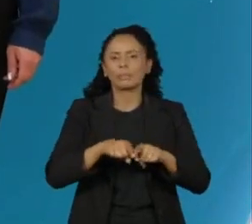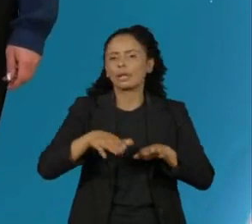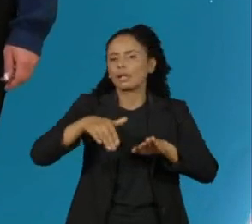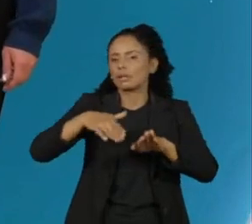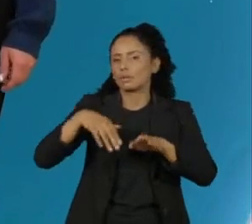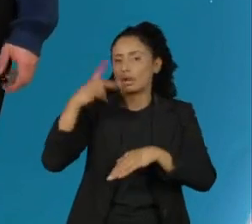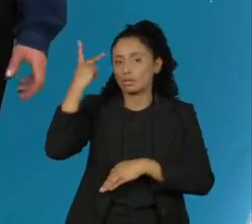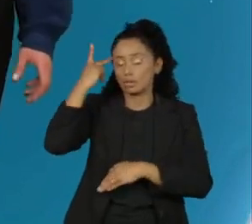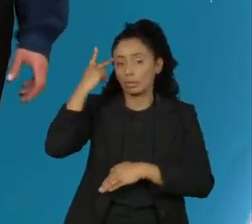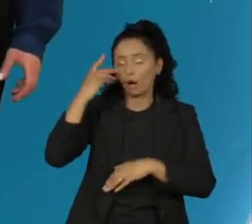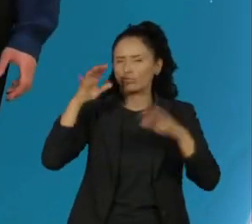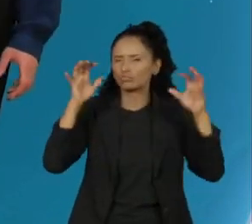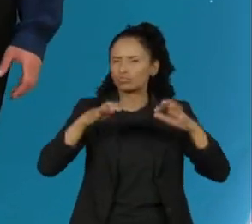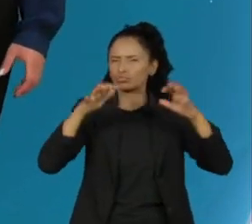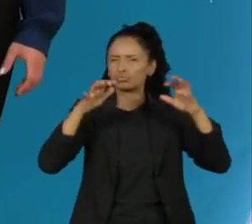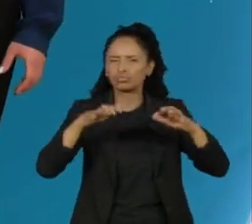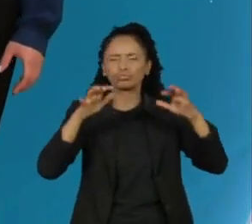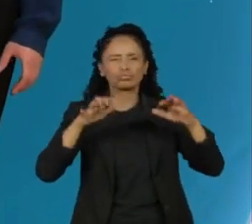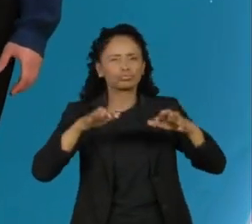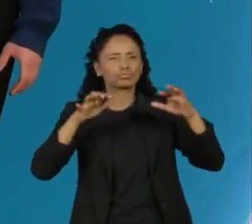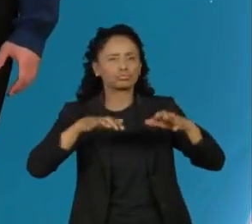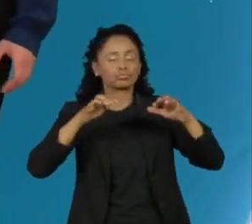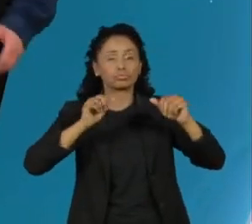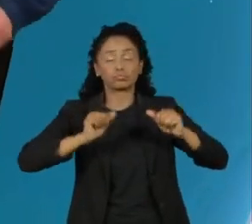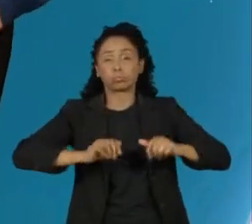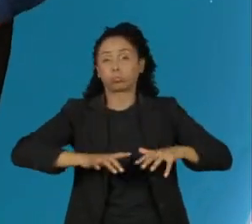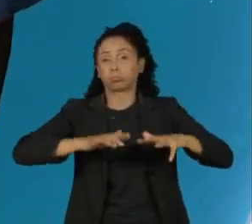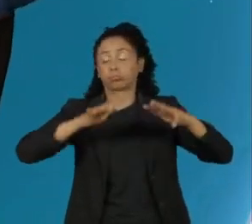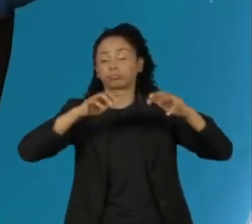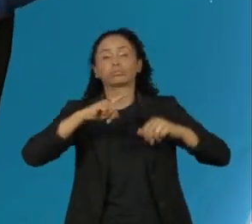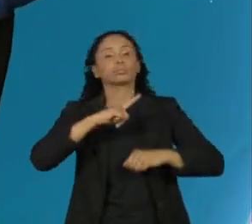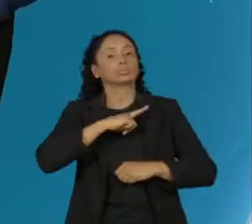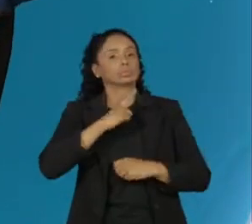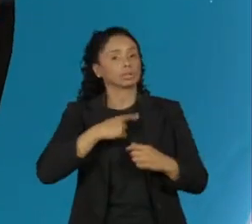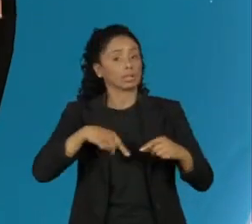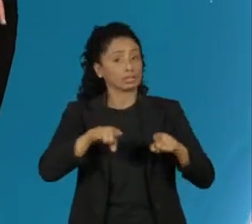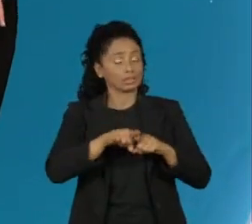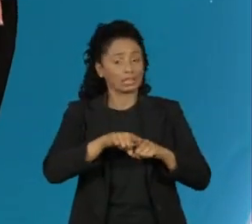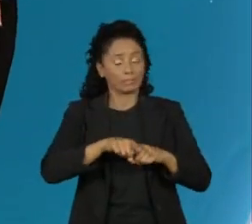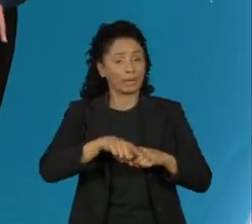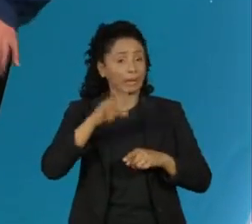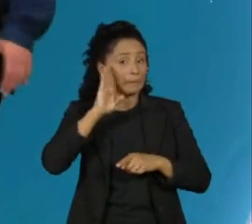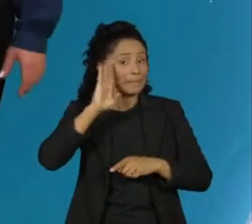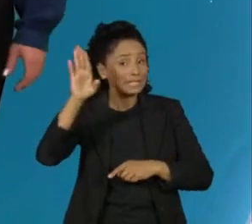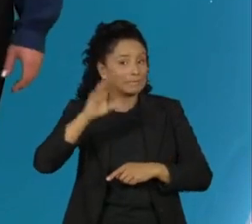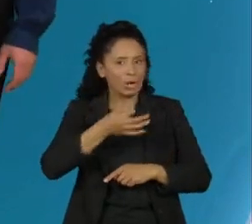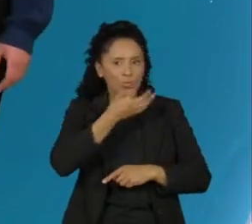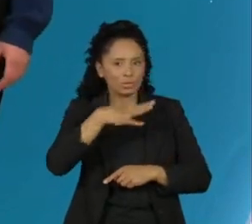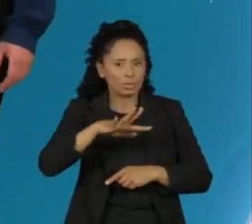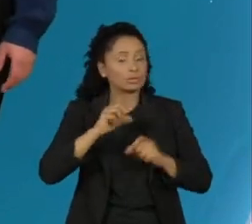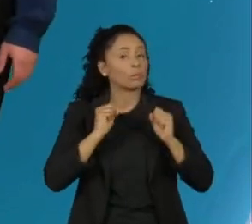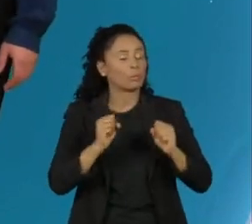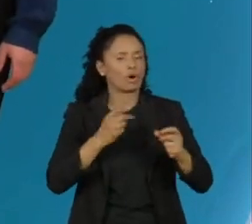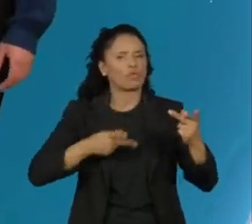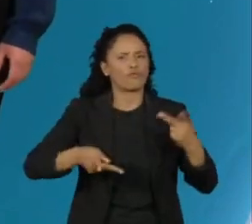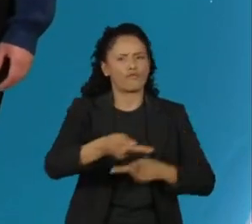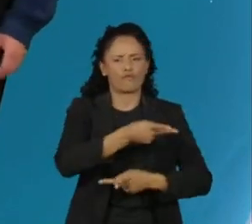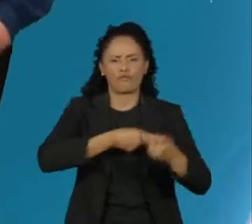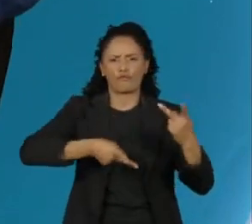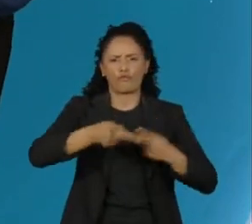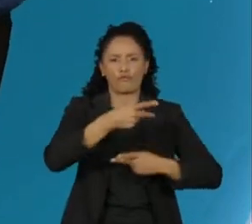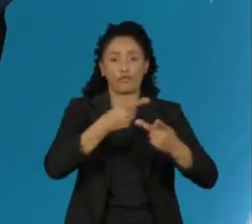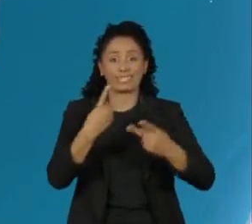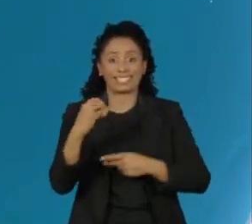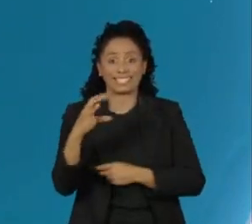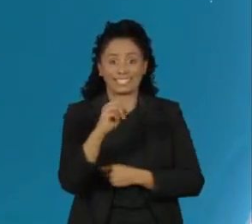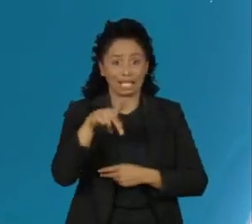acontece em vários momentos e por vezes de forma volumosa, inclusive na região de Santos, e pode ventar com rajadas que podem chegar até 100